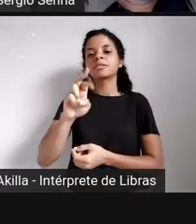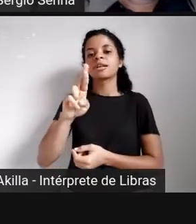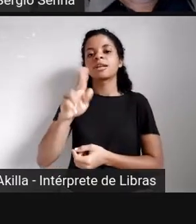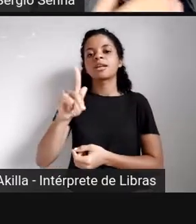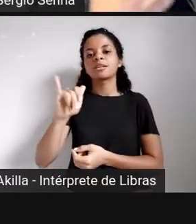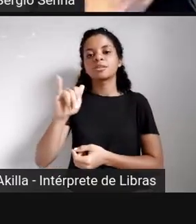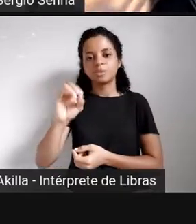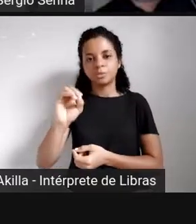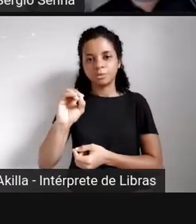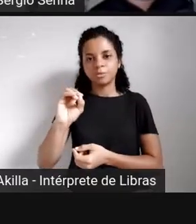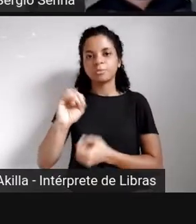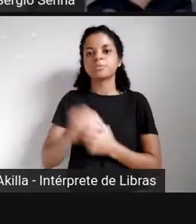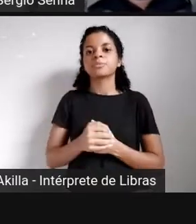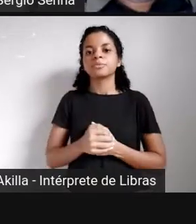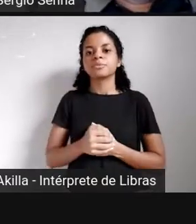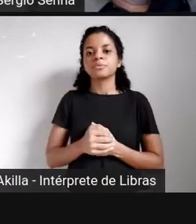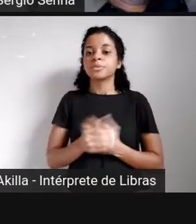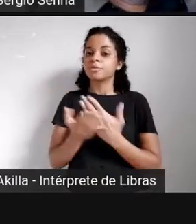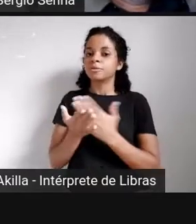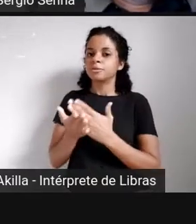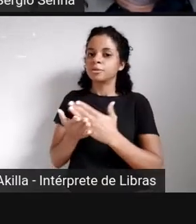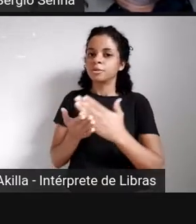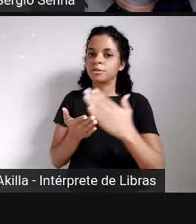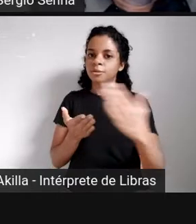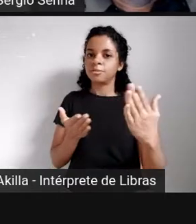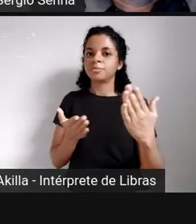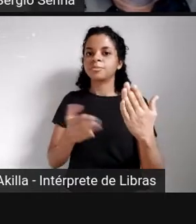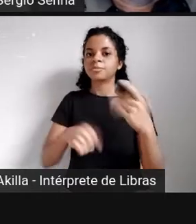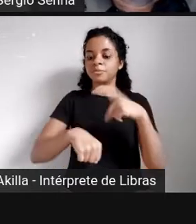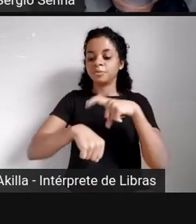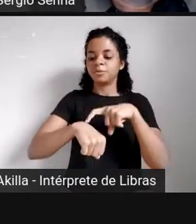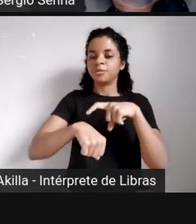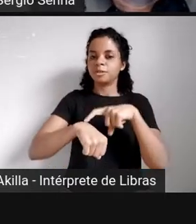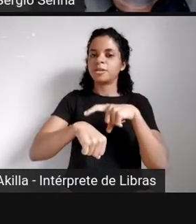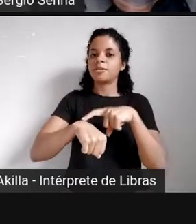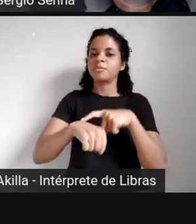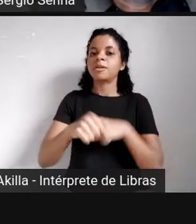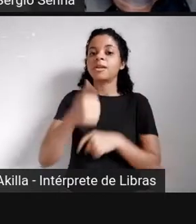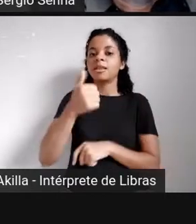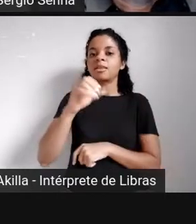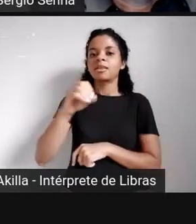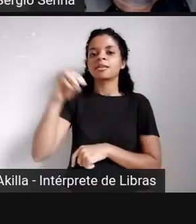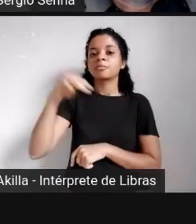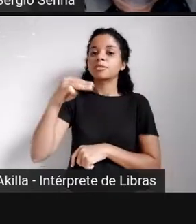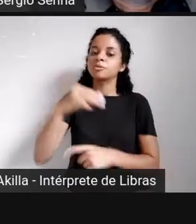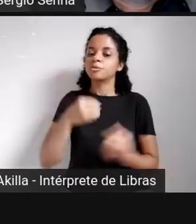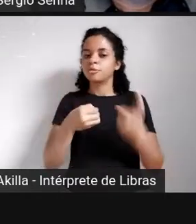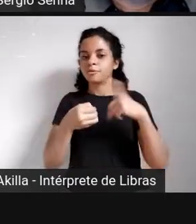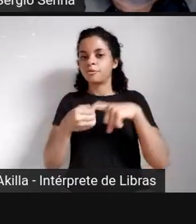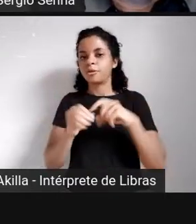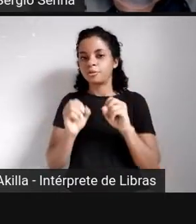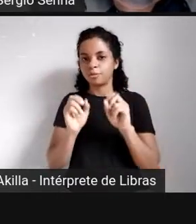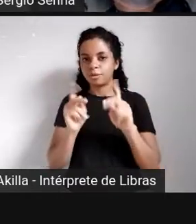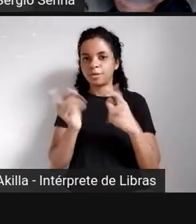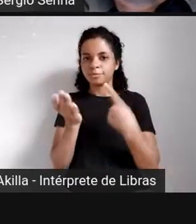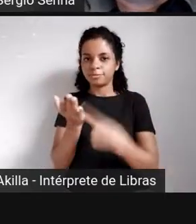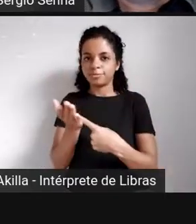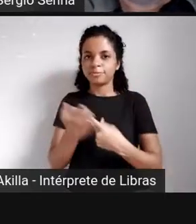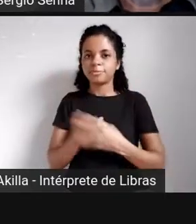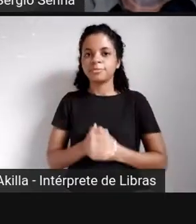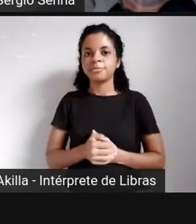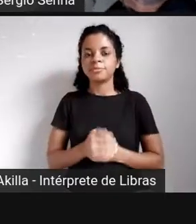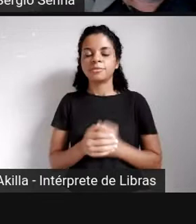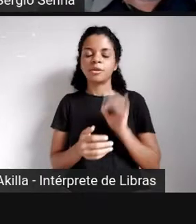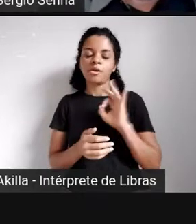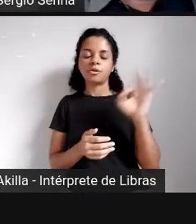e eu vou iniciar aqui o cronômico em 10 minutos. Daqui a 10 minutos eu te chamo, tá bom, amigo? Boa apresentação. Ótimo. Até já.